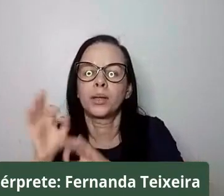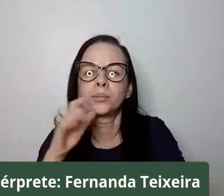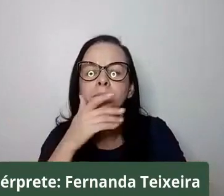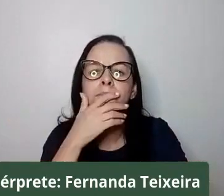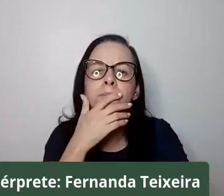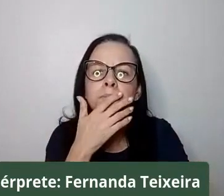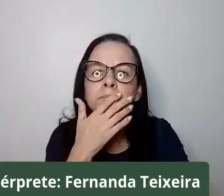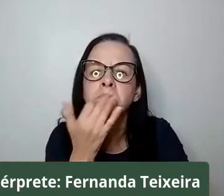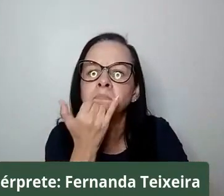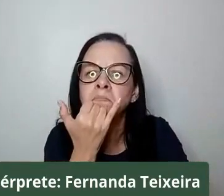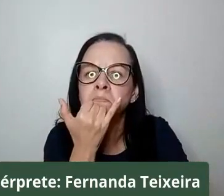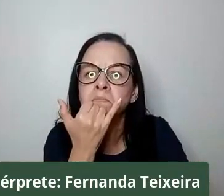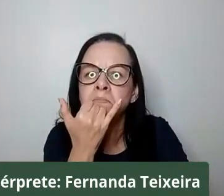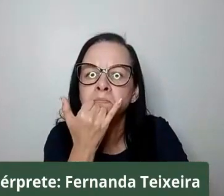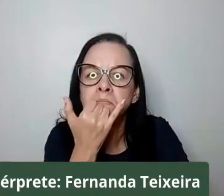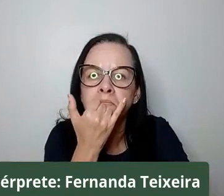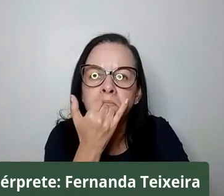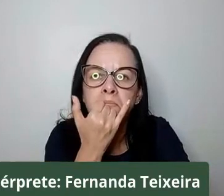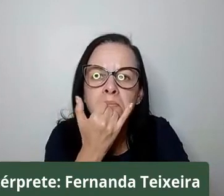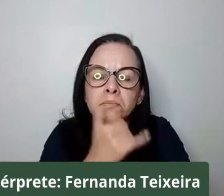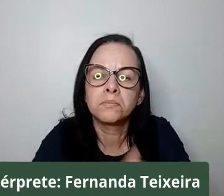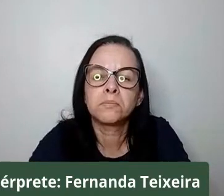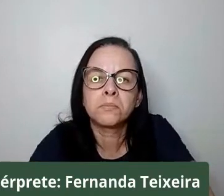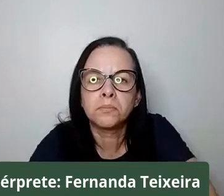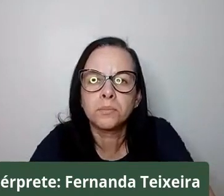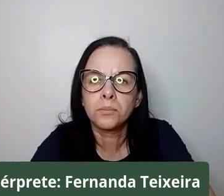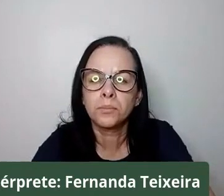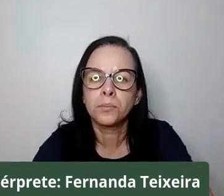Peço perdão, acho que o teu Marcos tinha já...